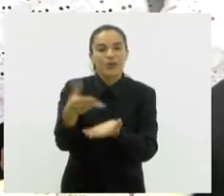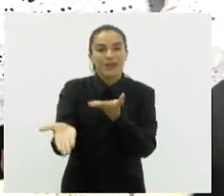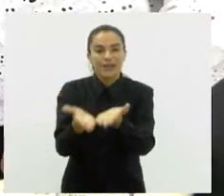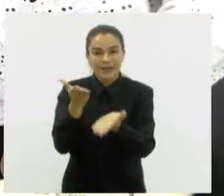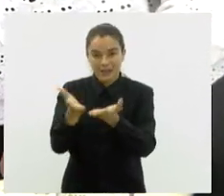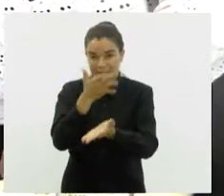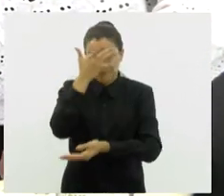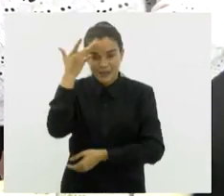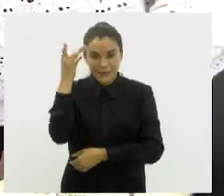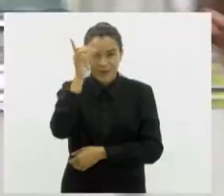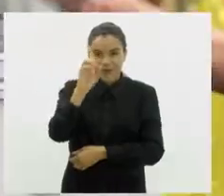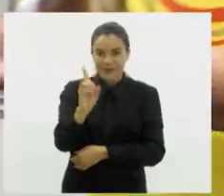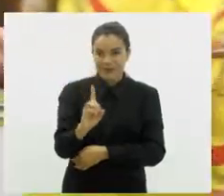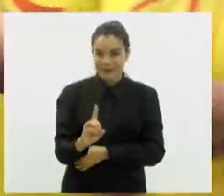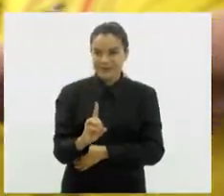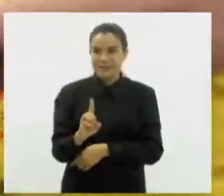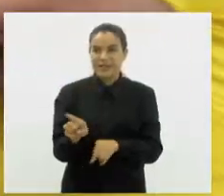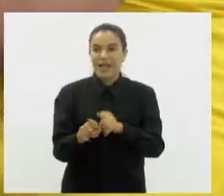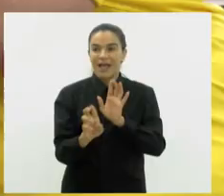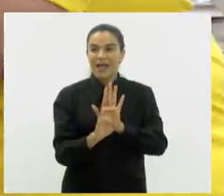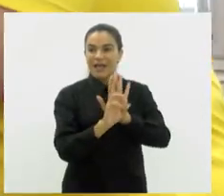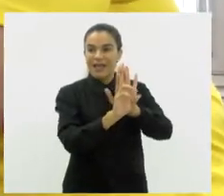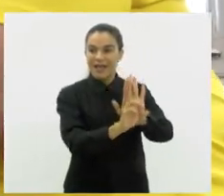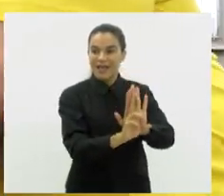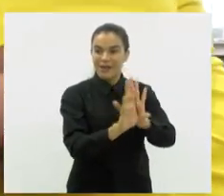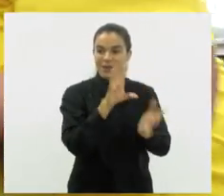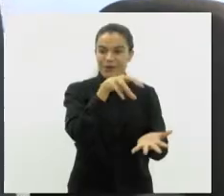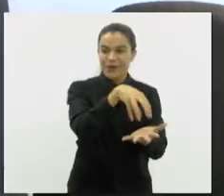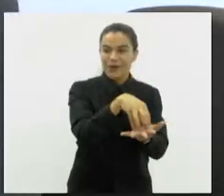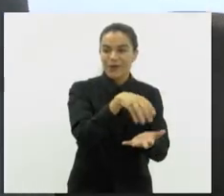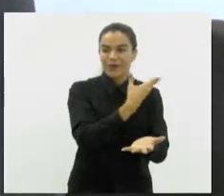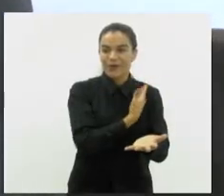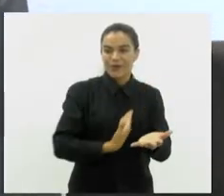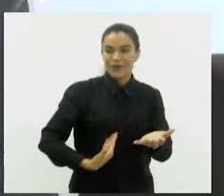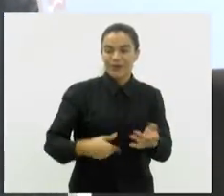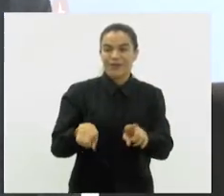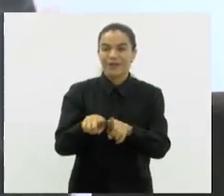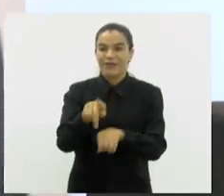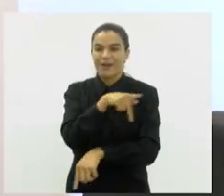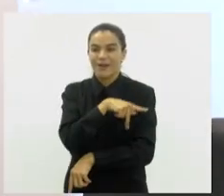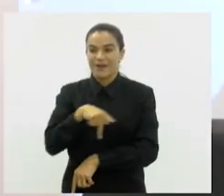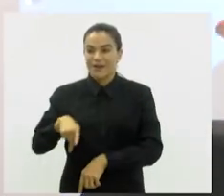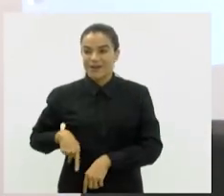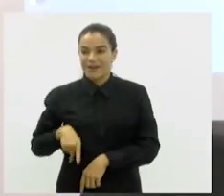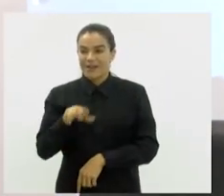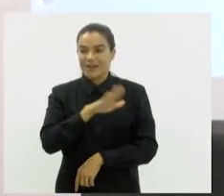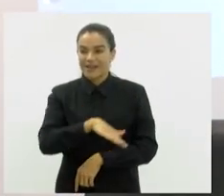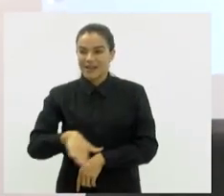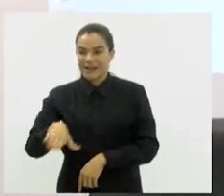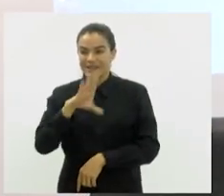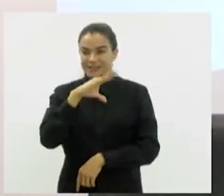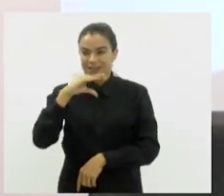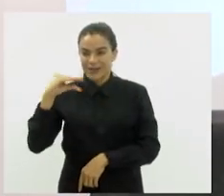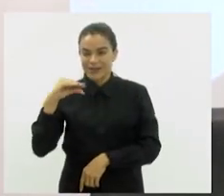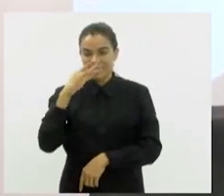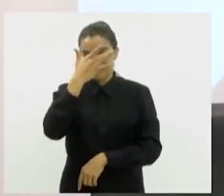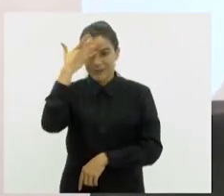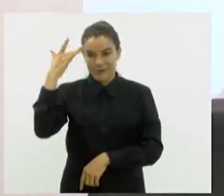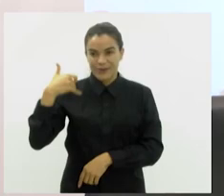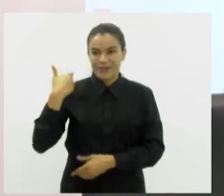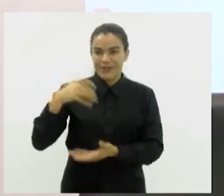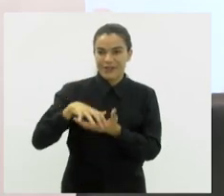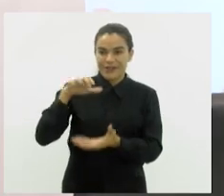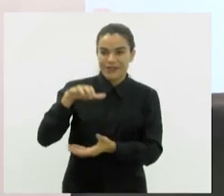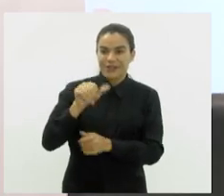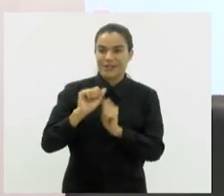Pessoa com Deficiência, a representantes de órgãos do governo e ao presidente da Comissão de Criança do Adolescente da Pessoa Idosa da